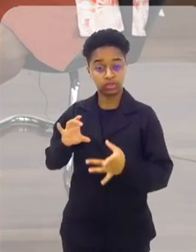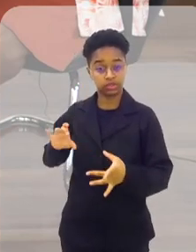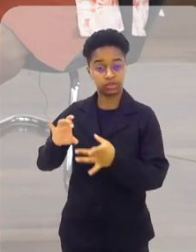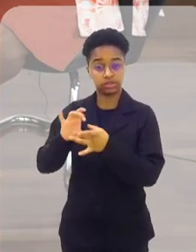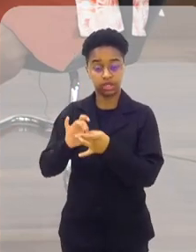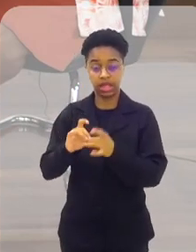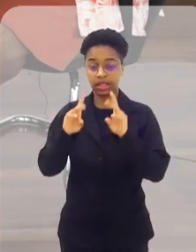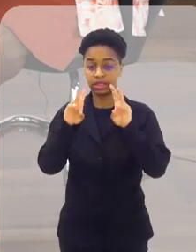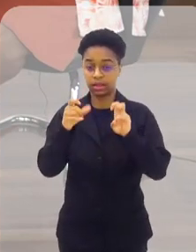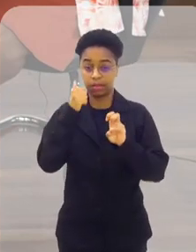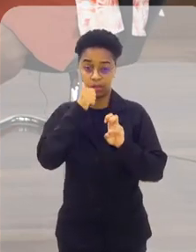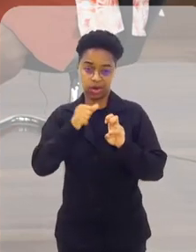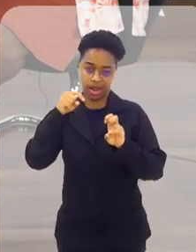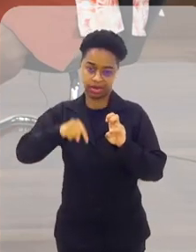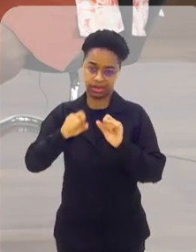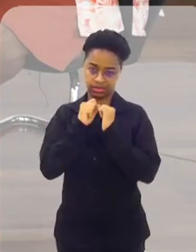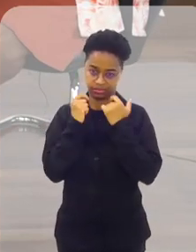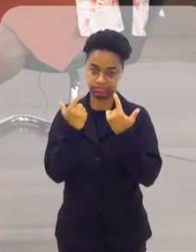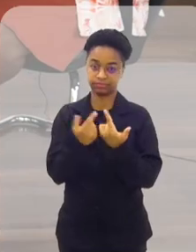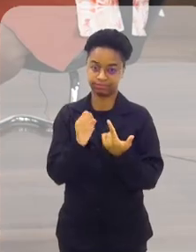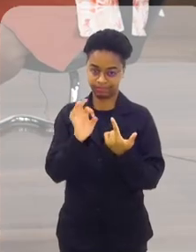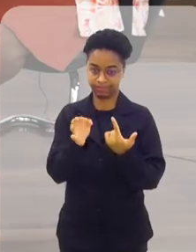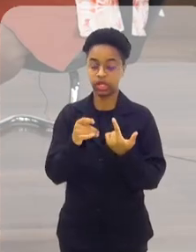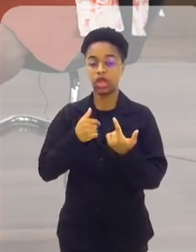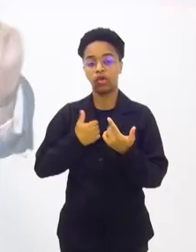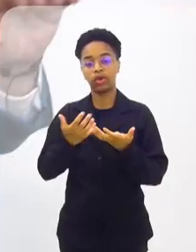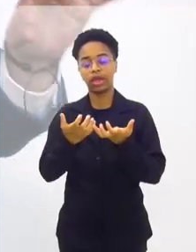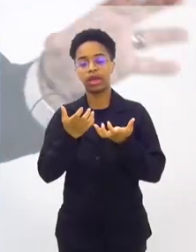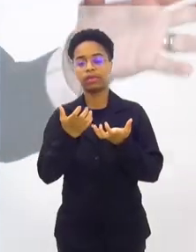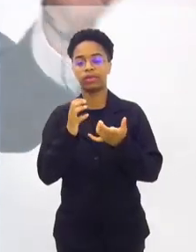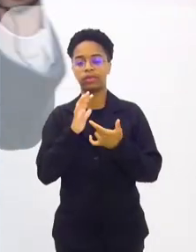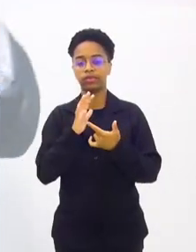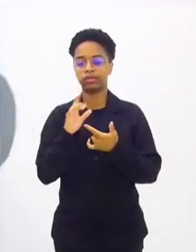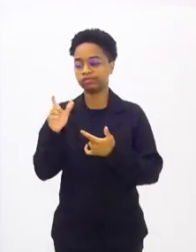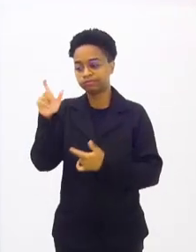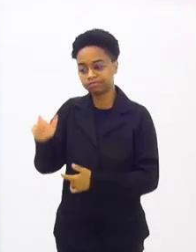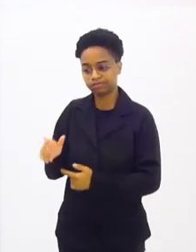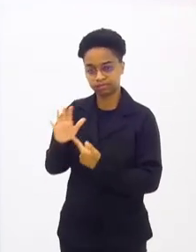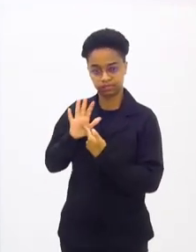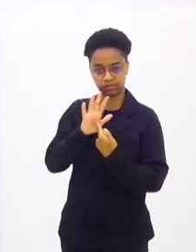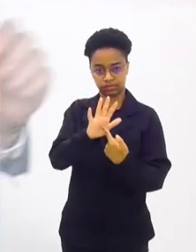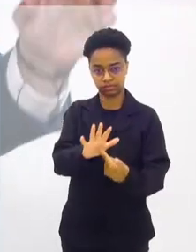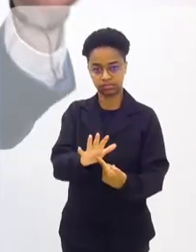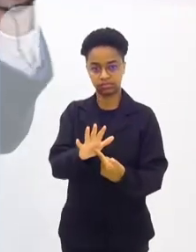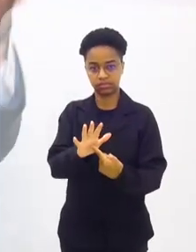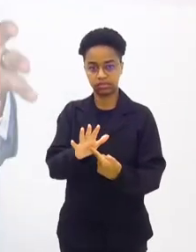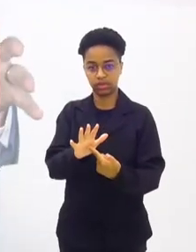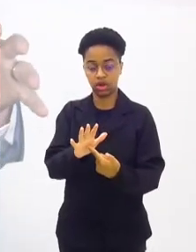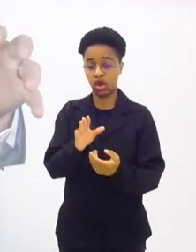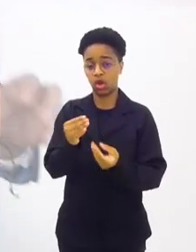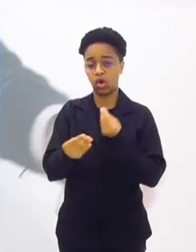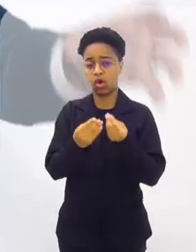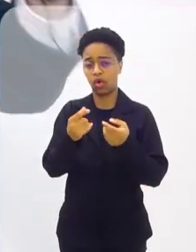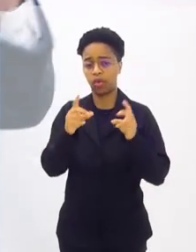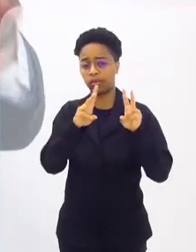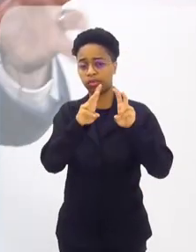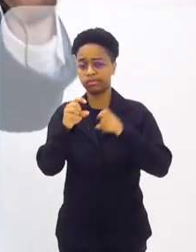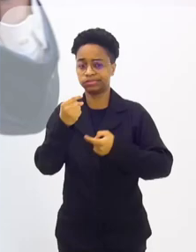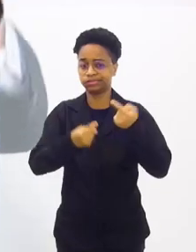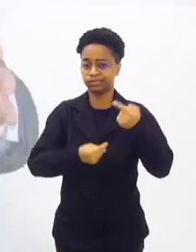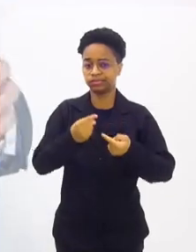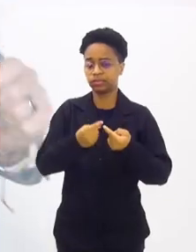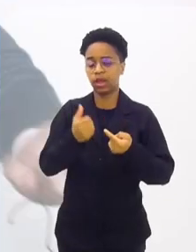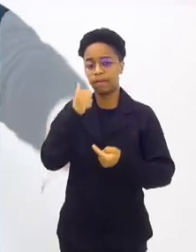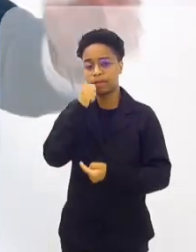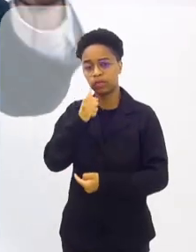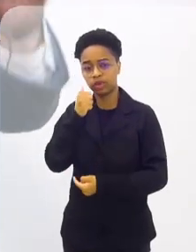inserida na agenda da mulher diretamente aqui nesta casa, né? Queria que trouxesse para a gente, então, as mulheres e a sua